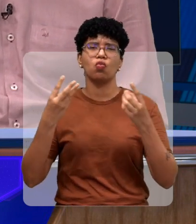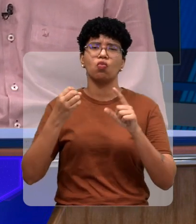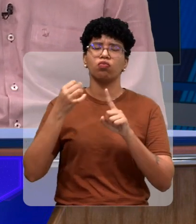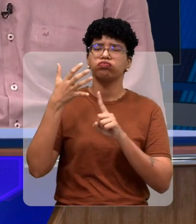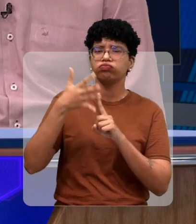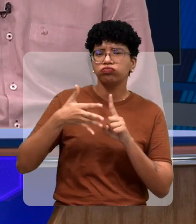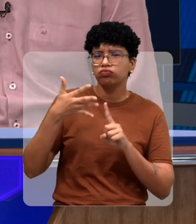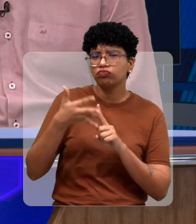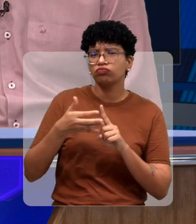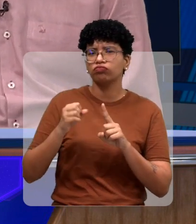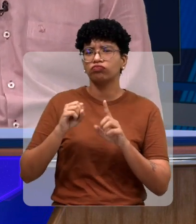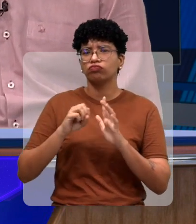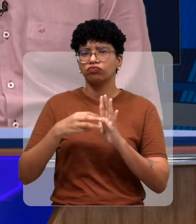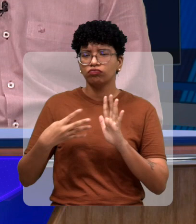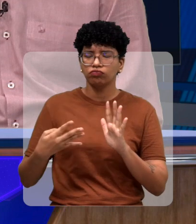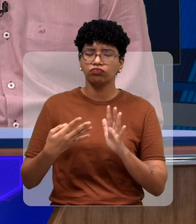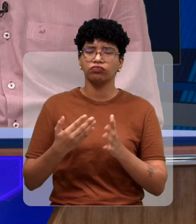coisas tudo?